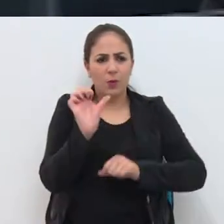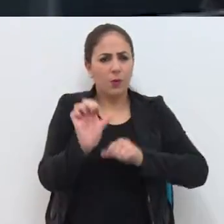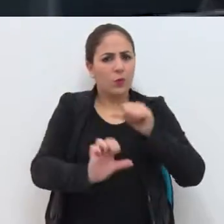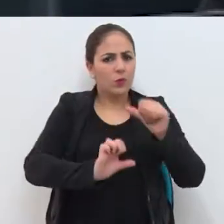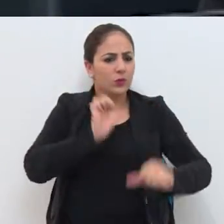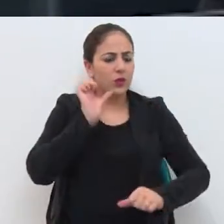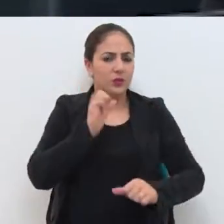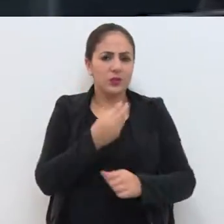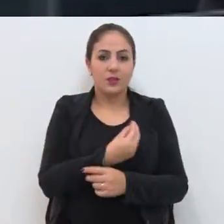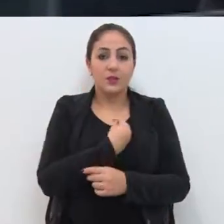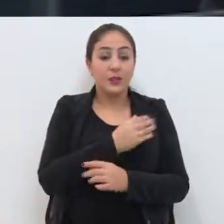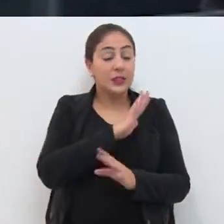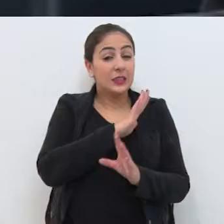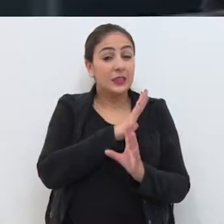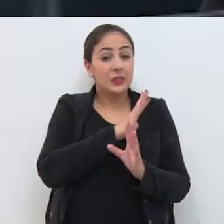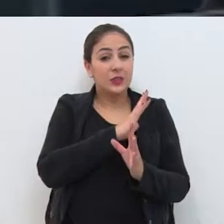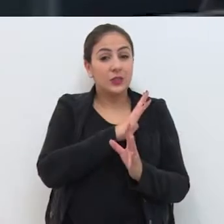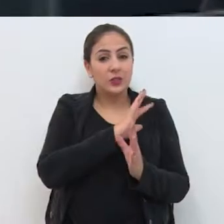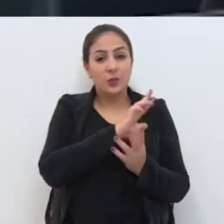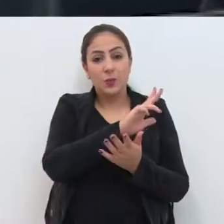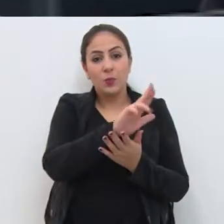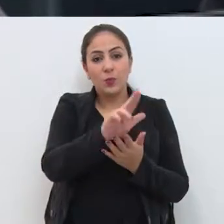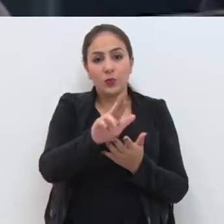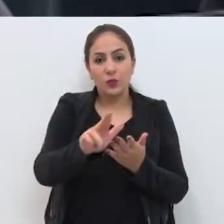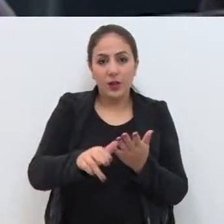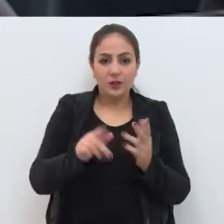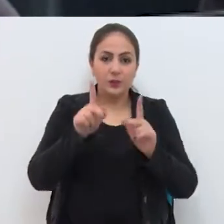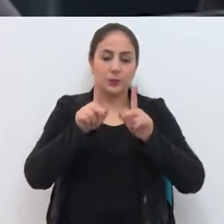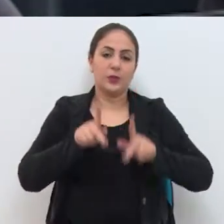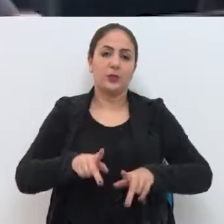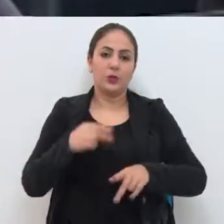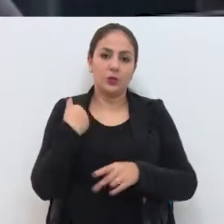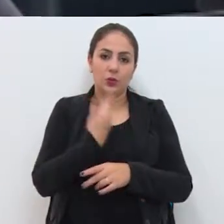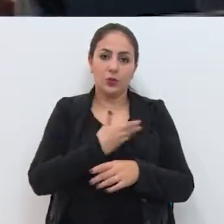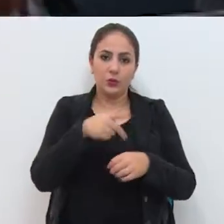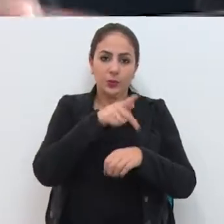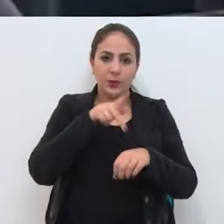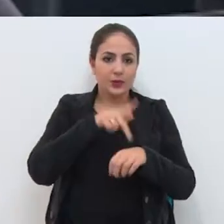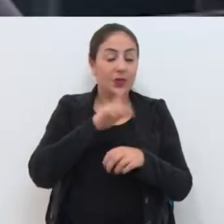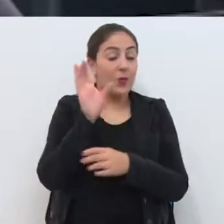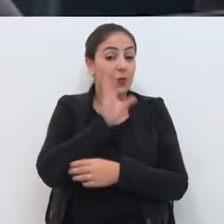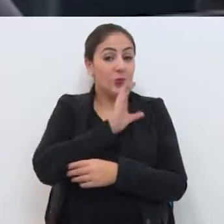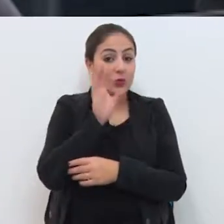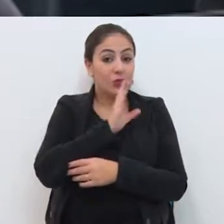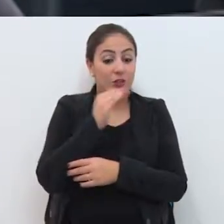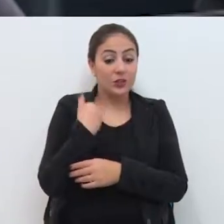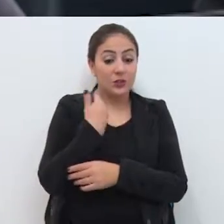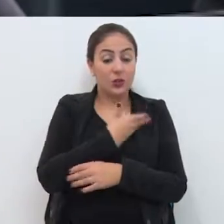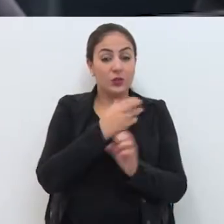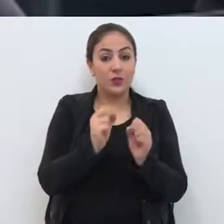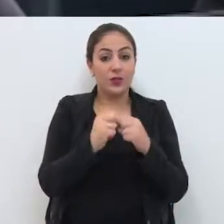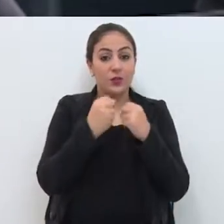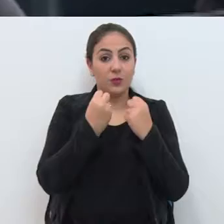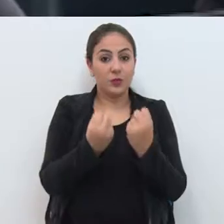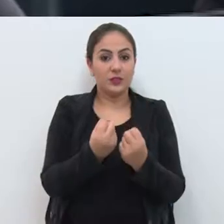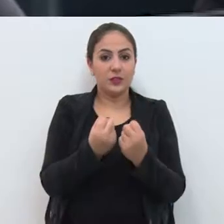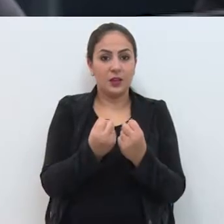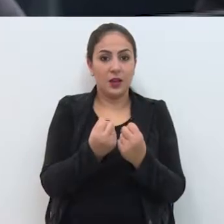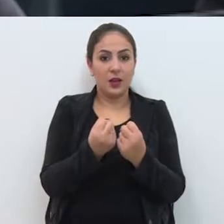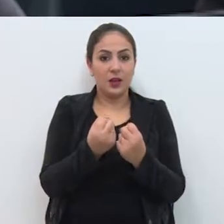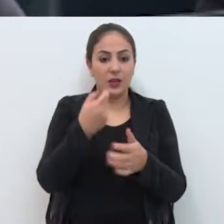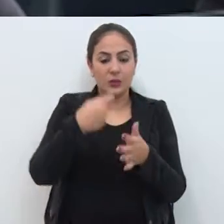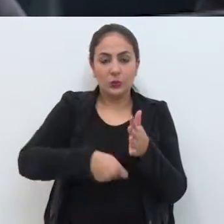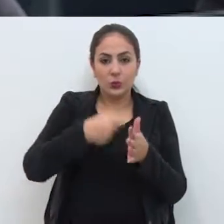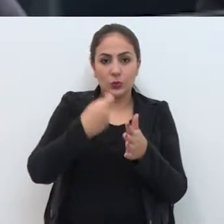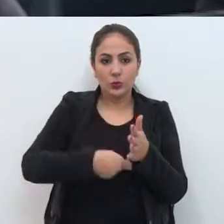a vida de milhares e milhares de pessoas no nosso país. Então, é urgente que nós possamos reforçar a luta contra as